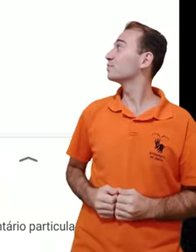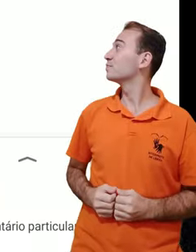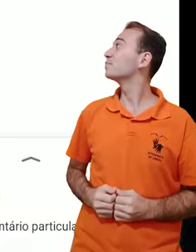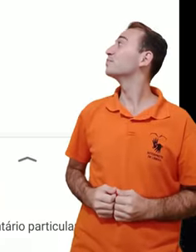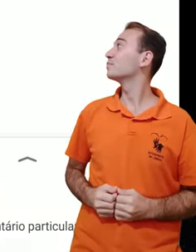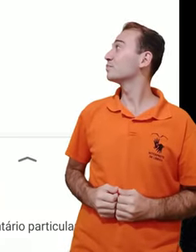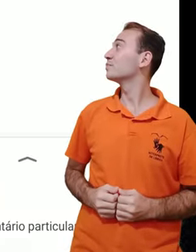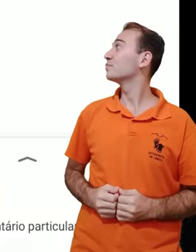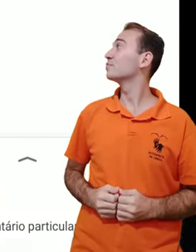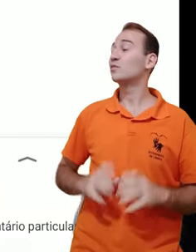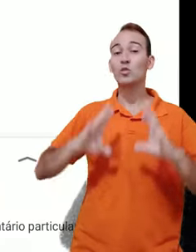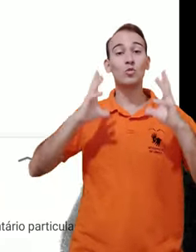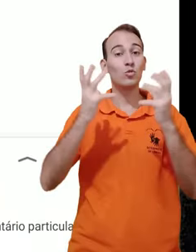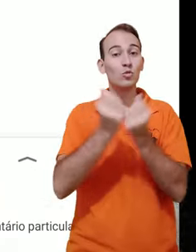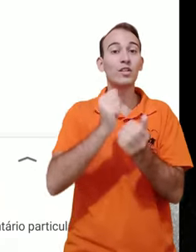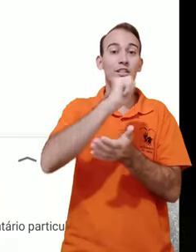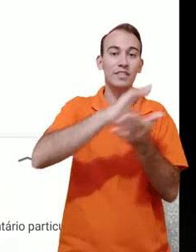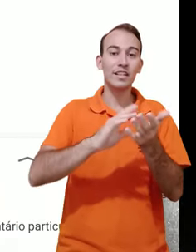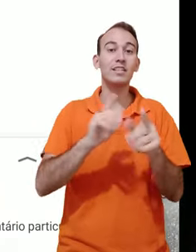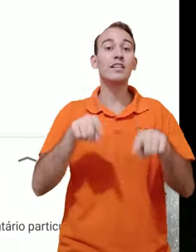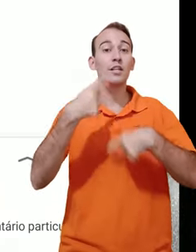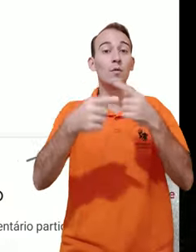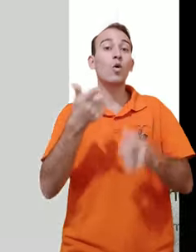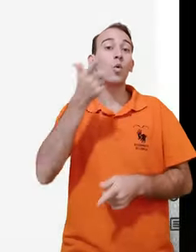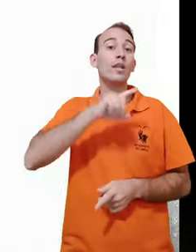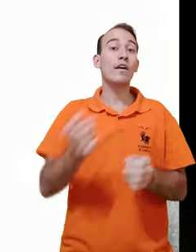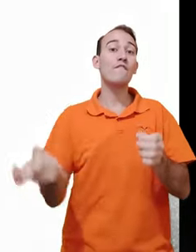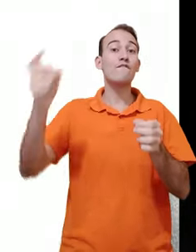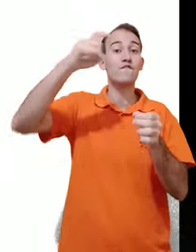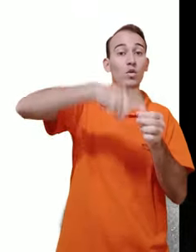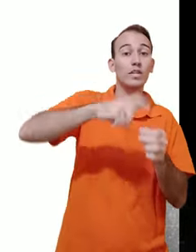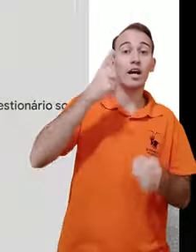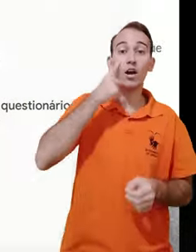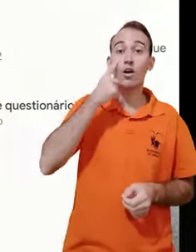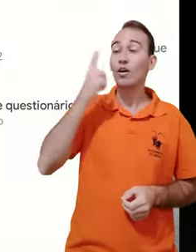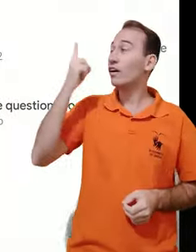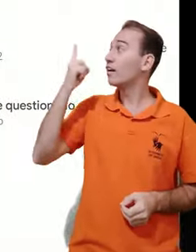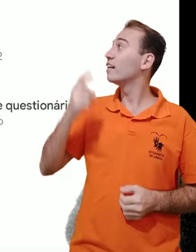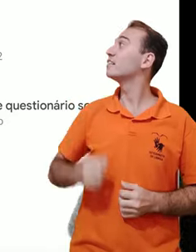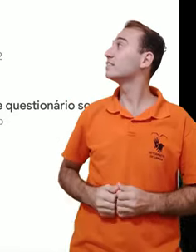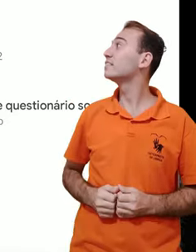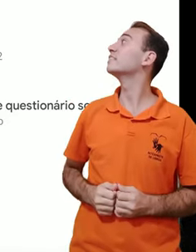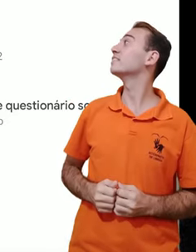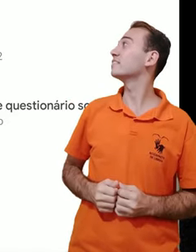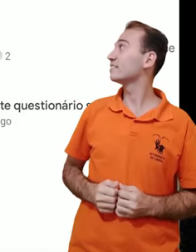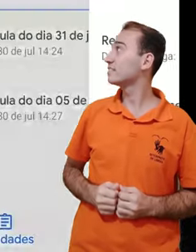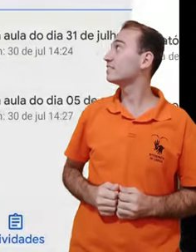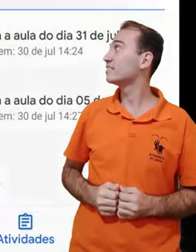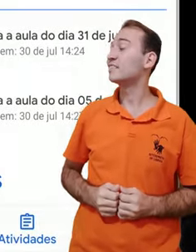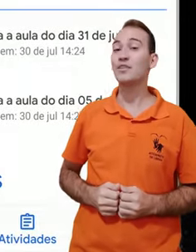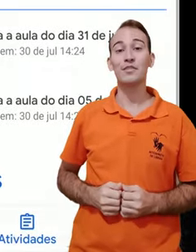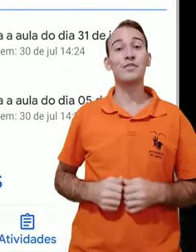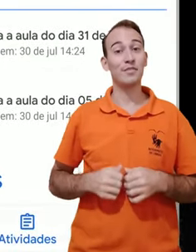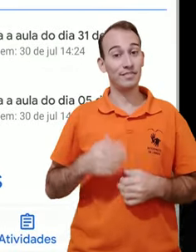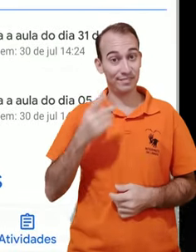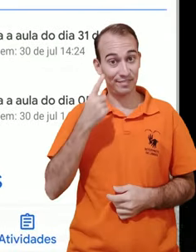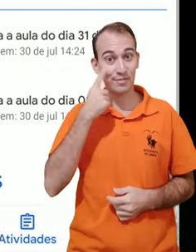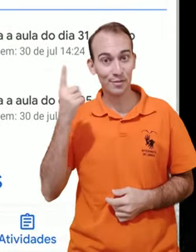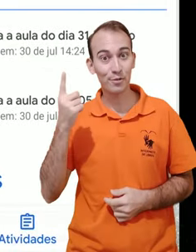das atividades, você tem acesso à atividade completa. Para retornar à sua turma, clique na seta no canto superior esquerdo.